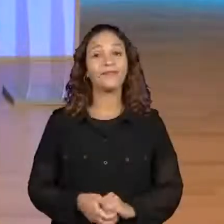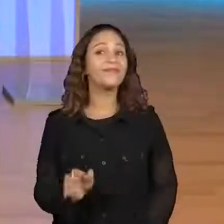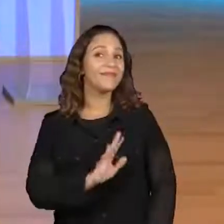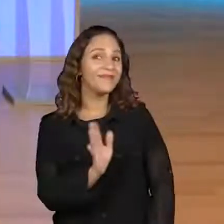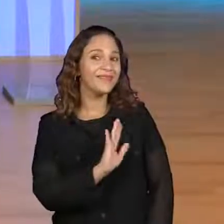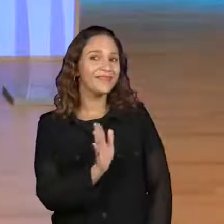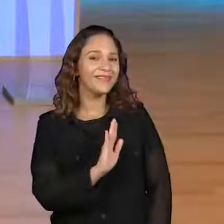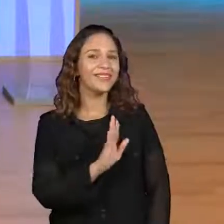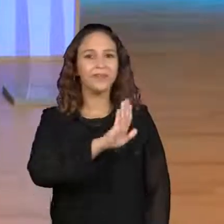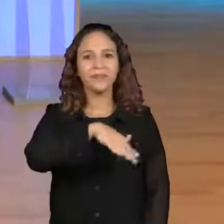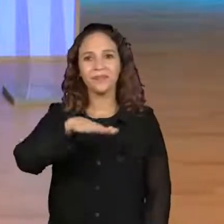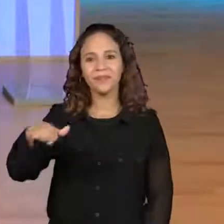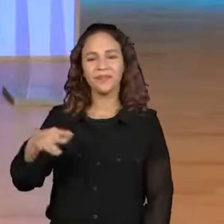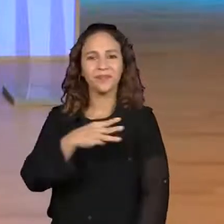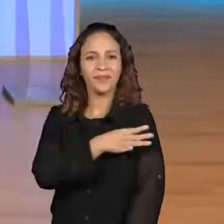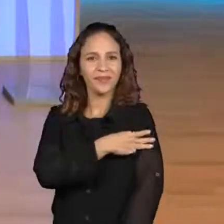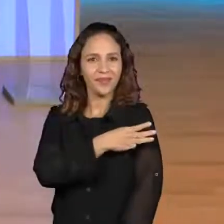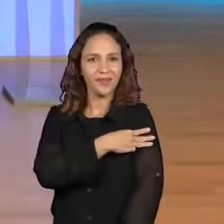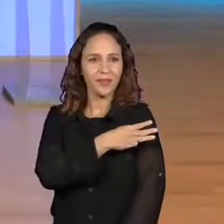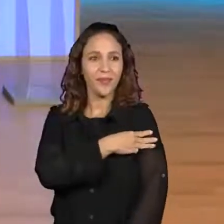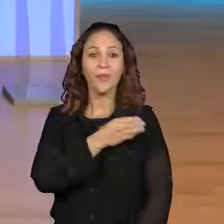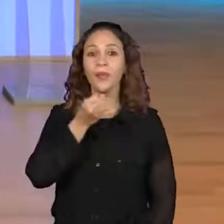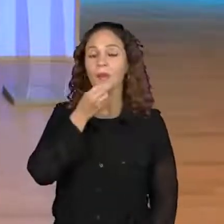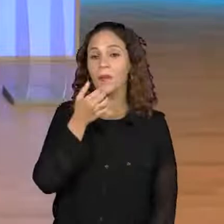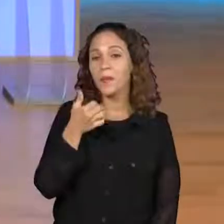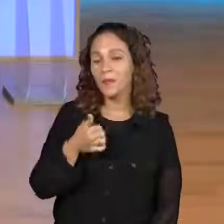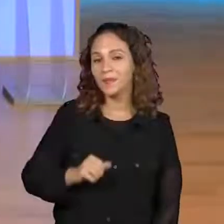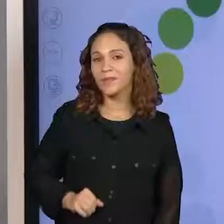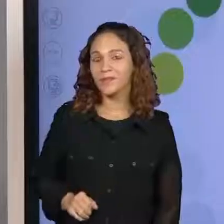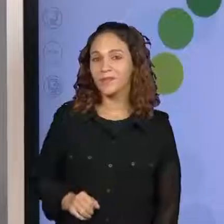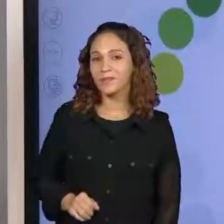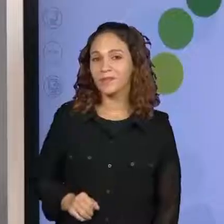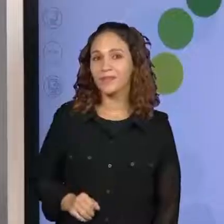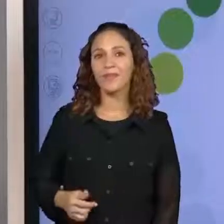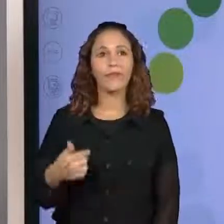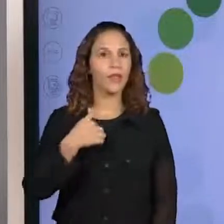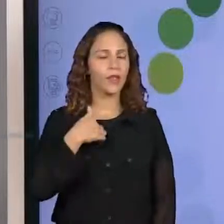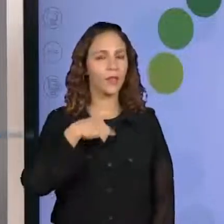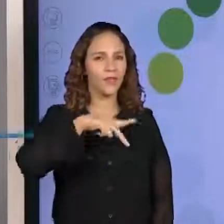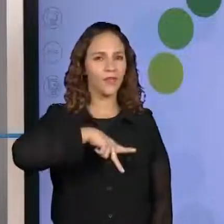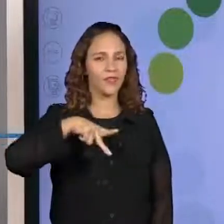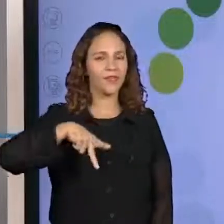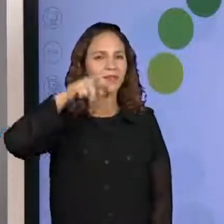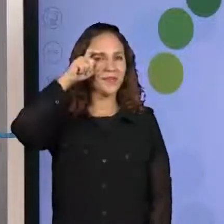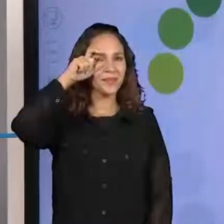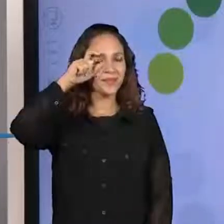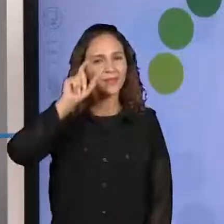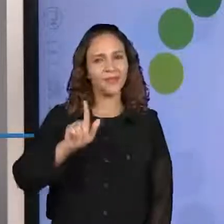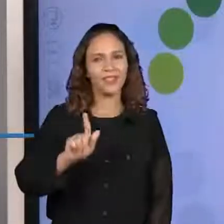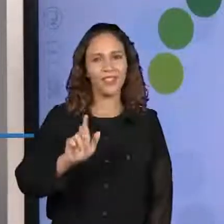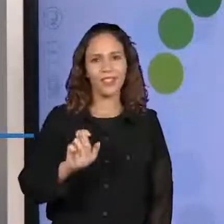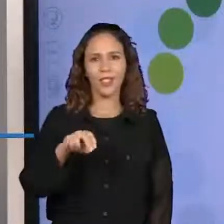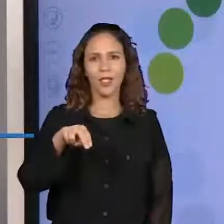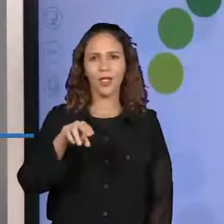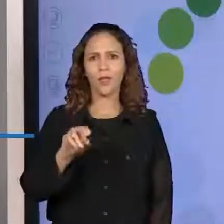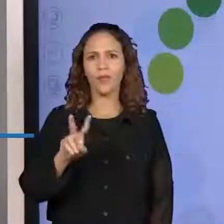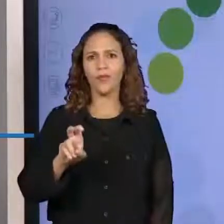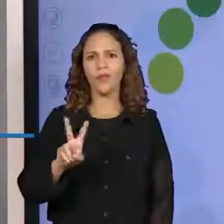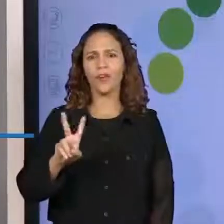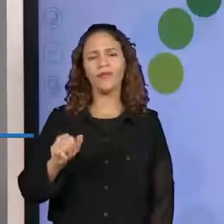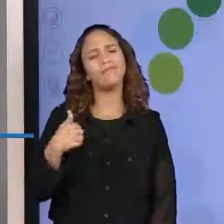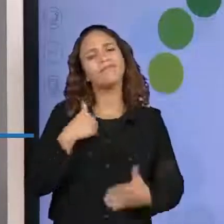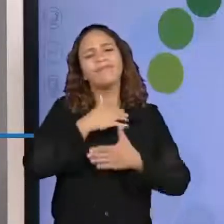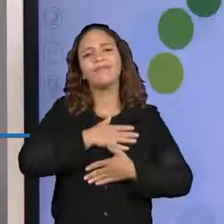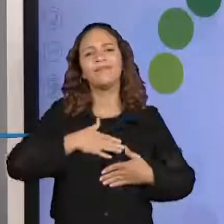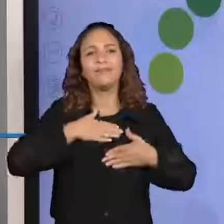Olá, galerinha do terceiro ano, tudo bem com vocês? Eu sou a professora Genoveva e é sempre um prazer estar aqui mais